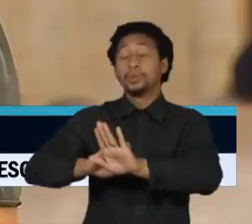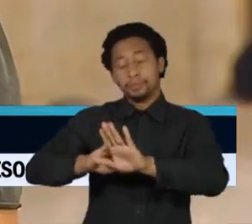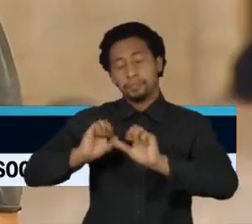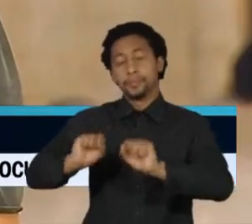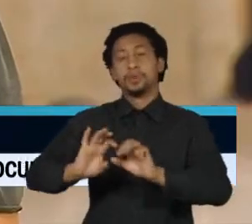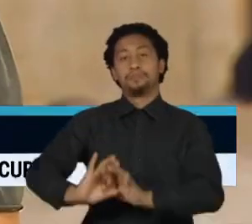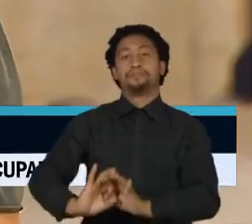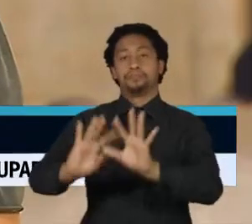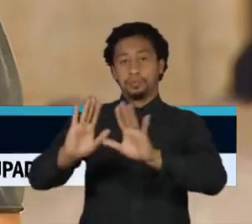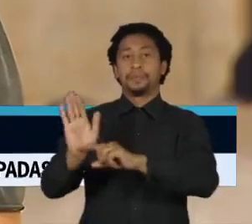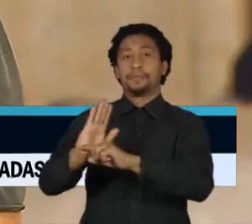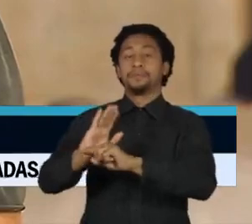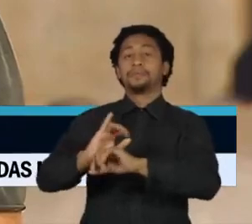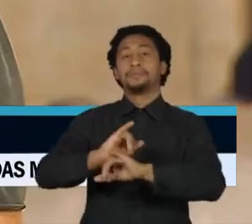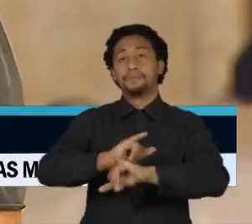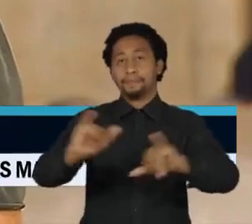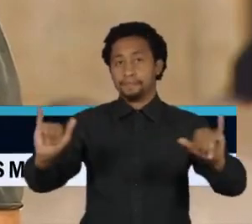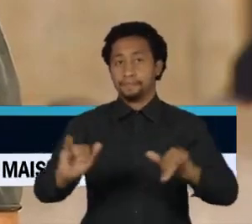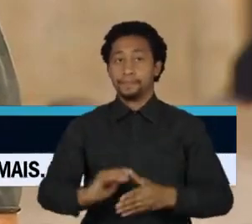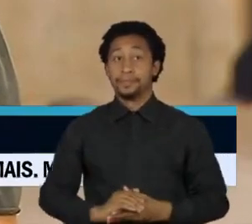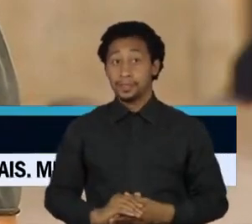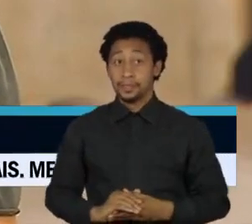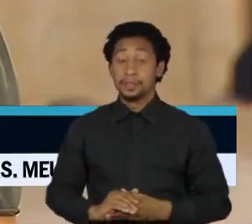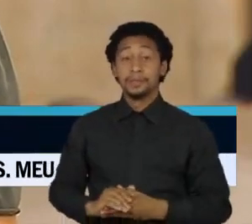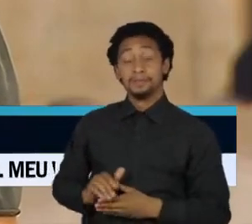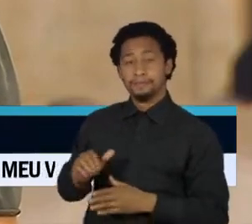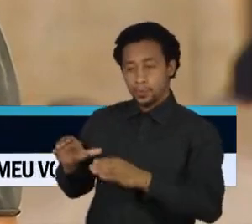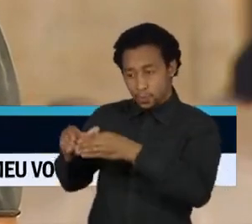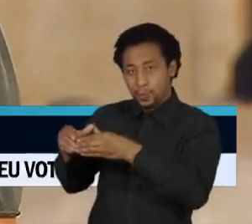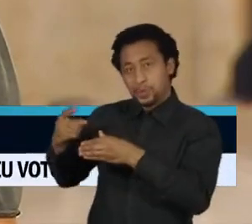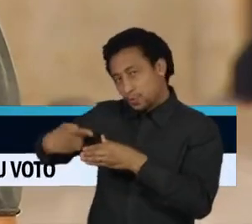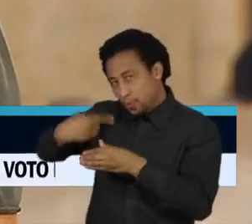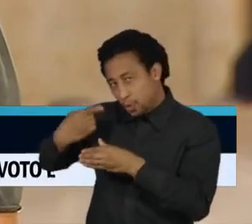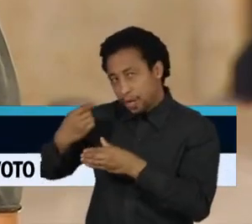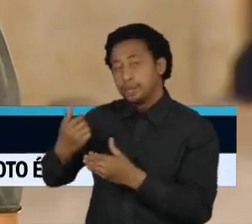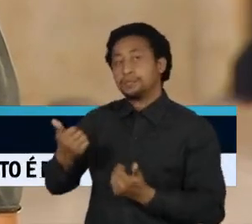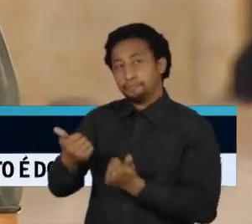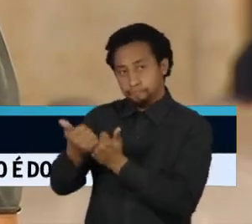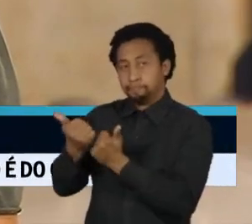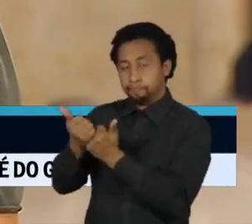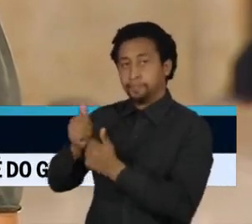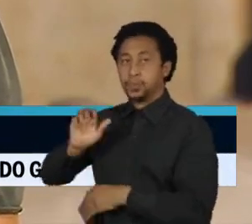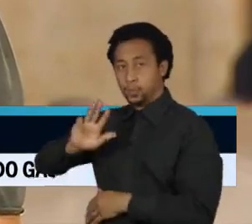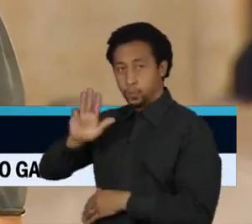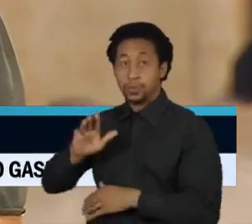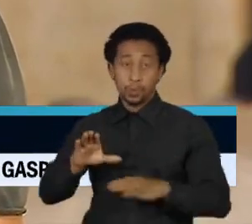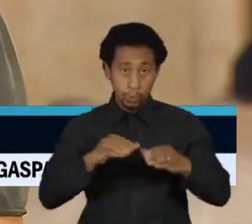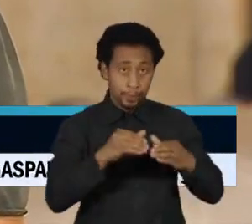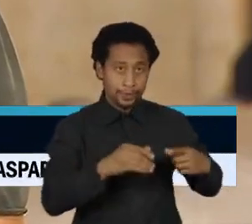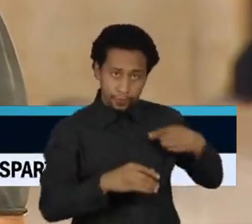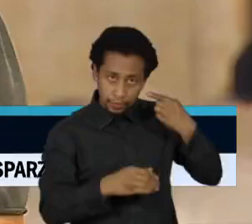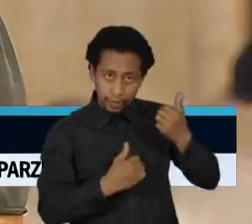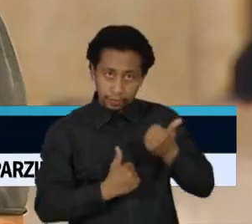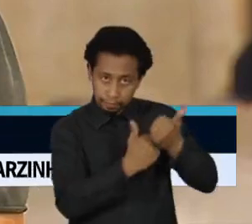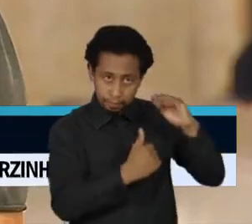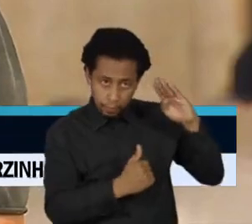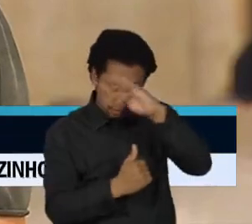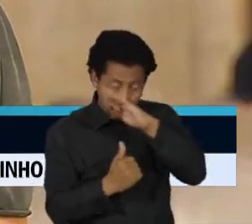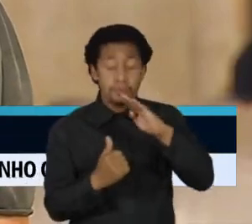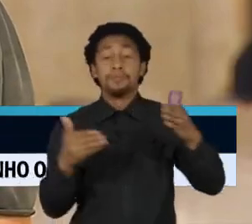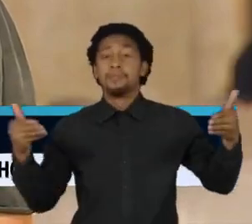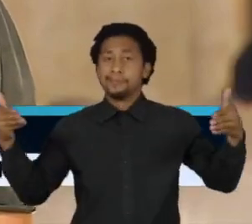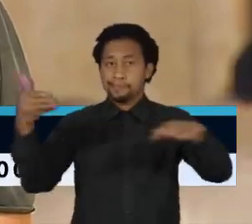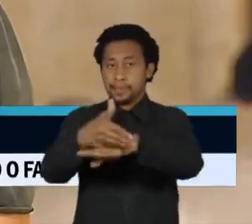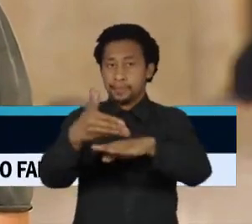30. Os advogados das campanhas de Luiz Inácio Lula da Silva e Jair Bolsonaro acompanharam a sessão.